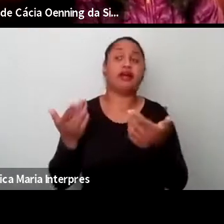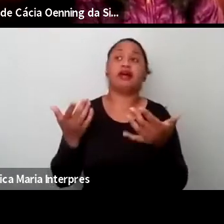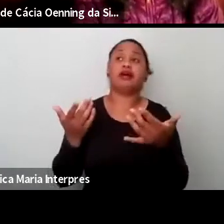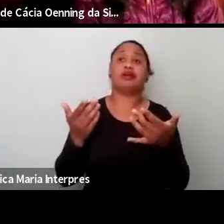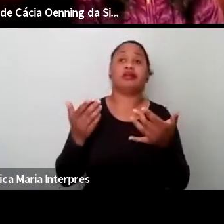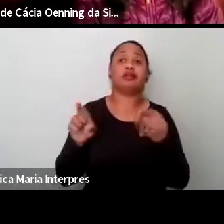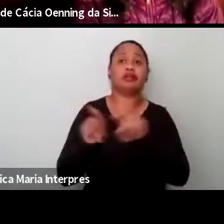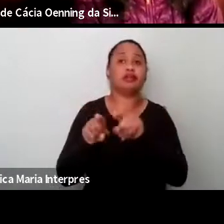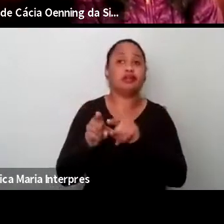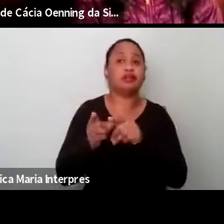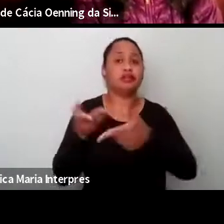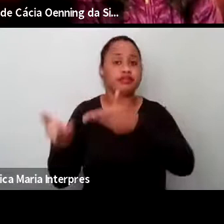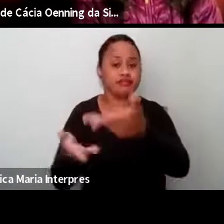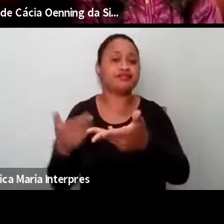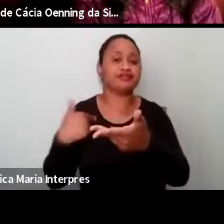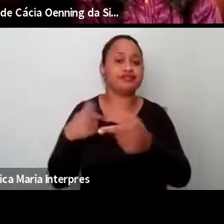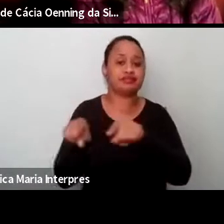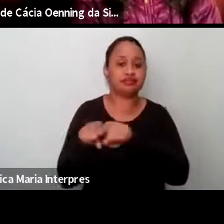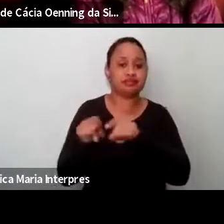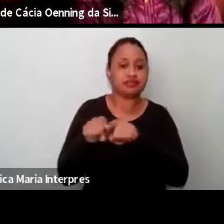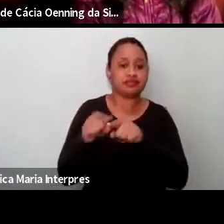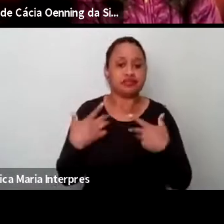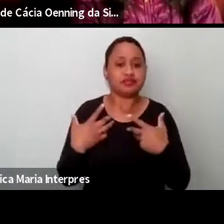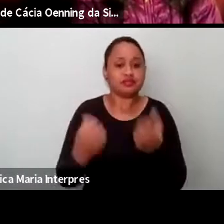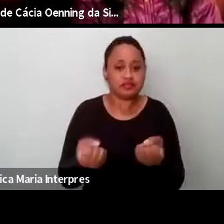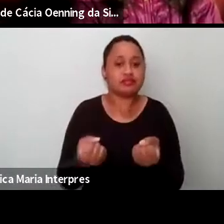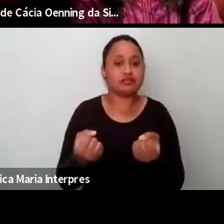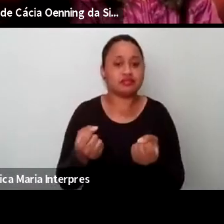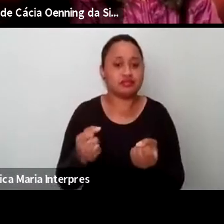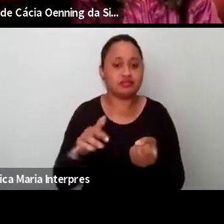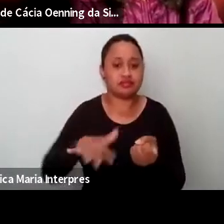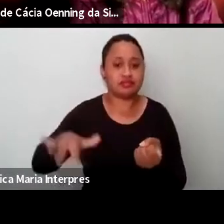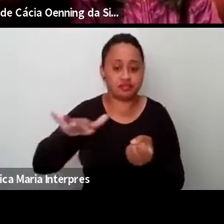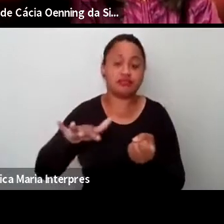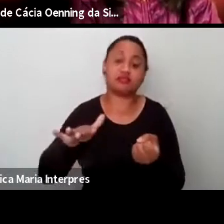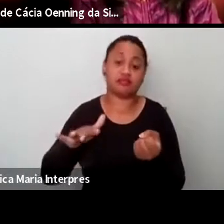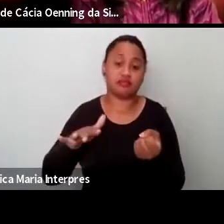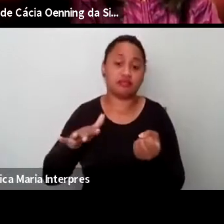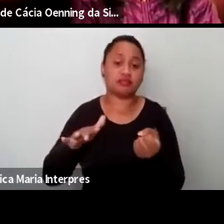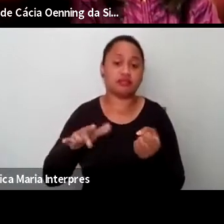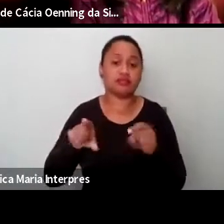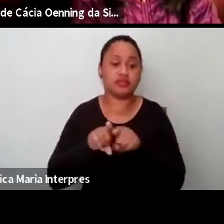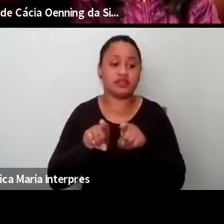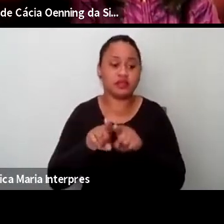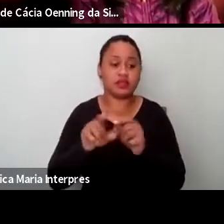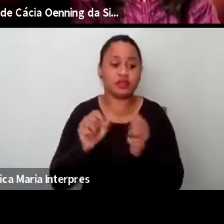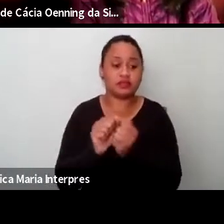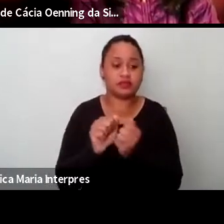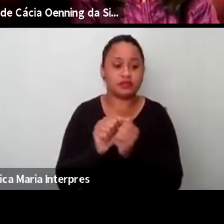gerir, gestionar um pouco e acolher essas demandas. Junto, claro, com a rede toda